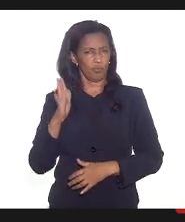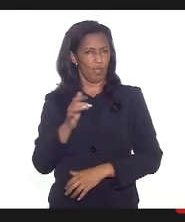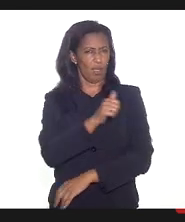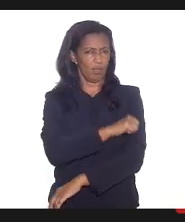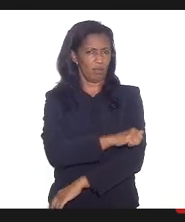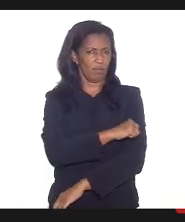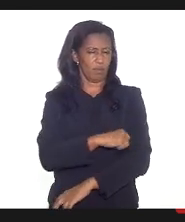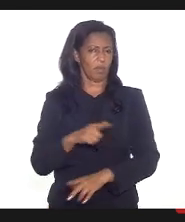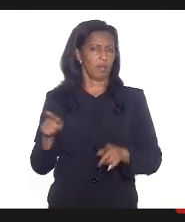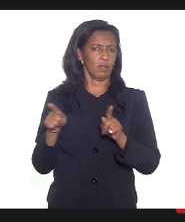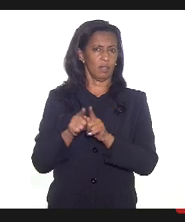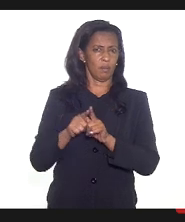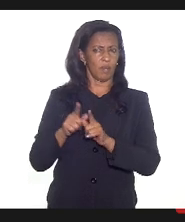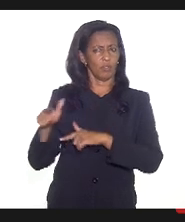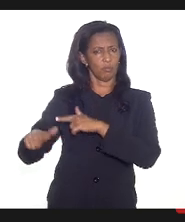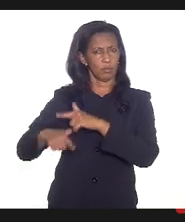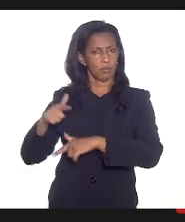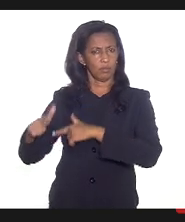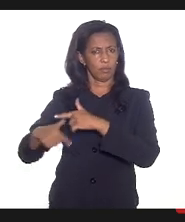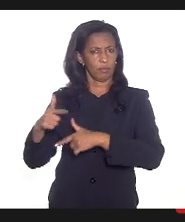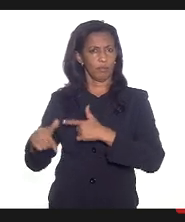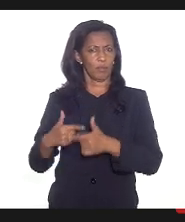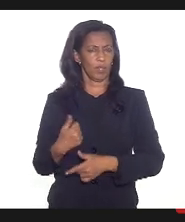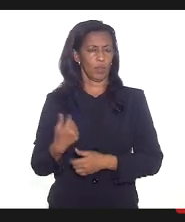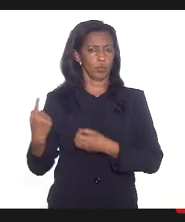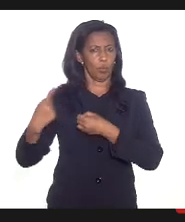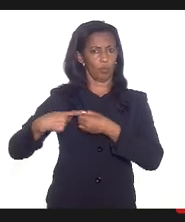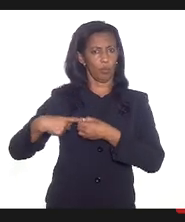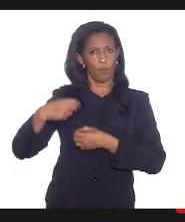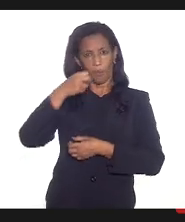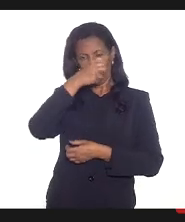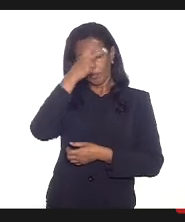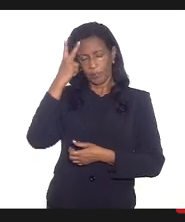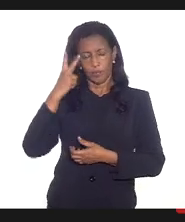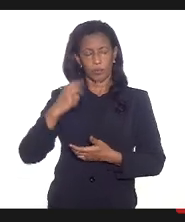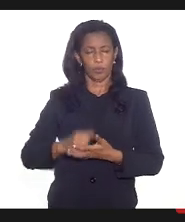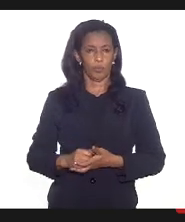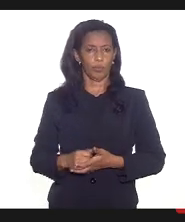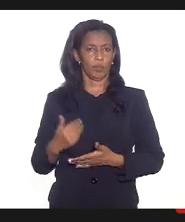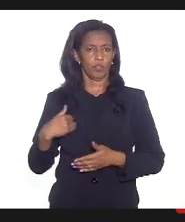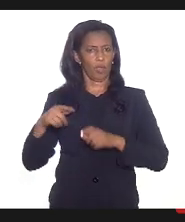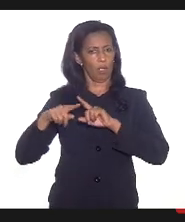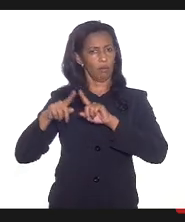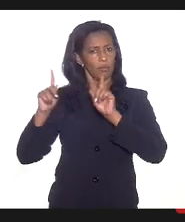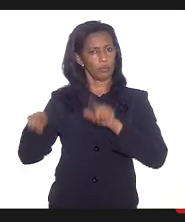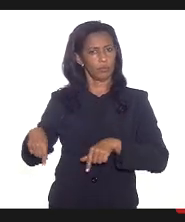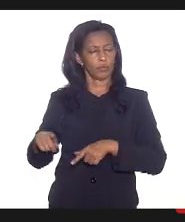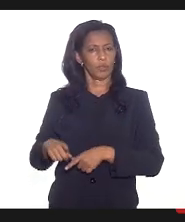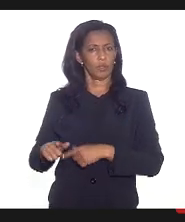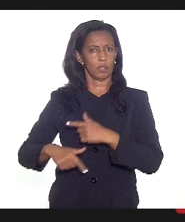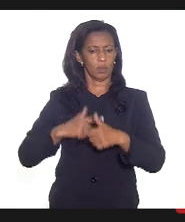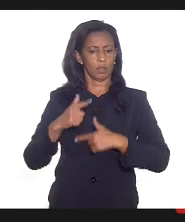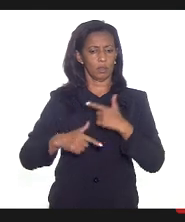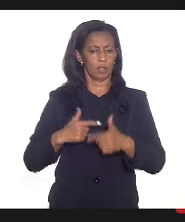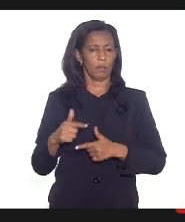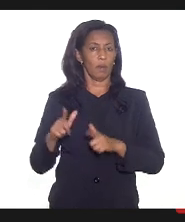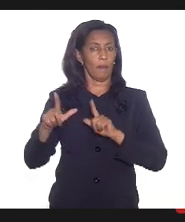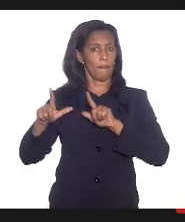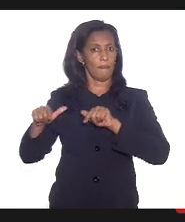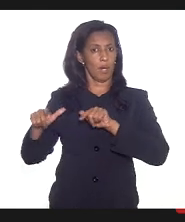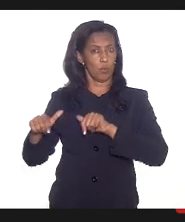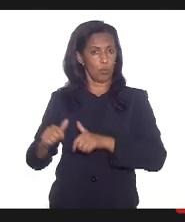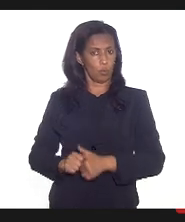também da ponta eu sou do município do Rio de Janeiro funcionária pública e trabalhava em Bangu